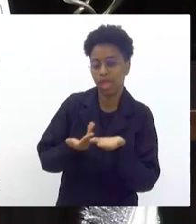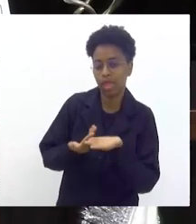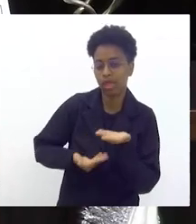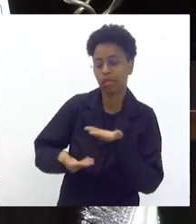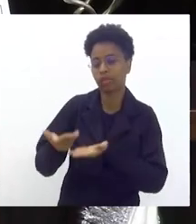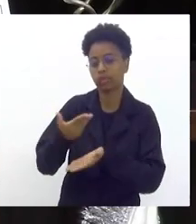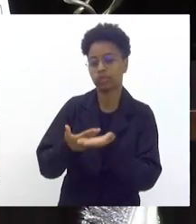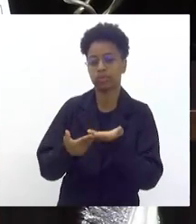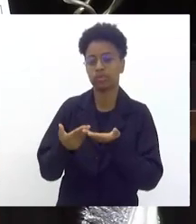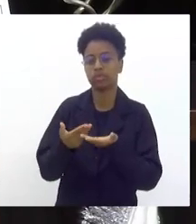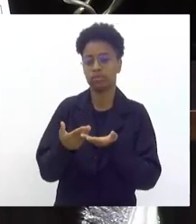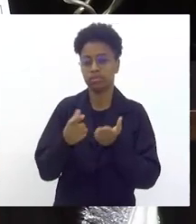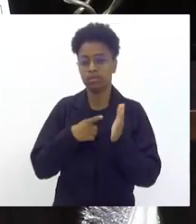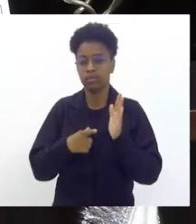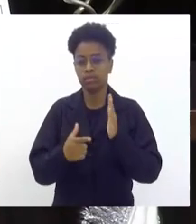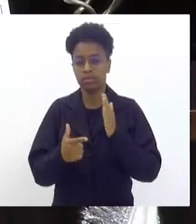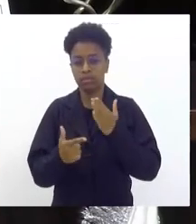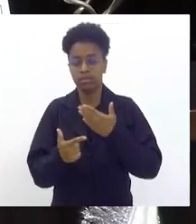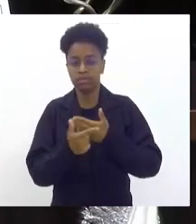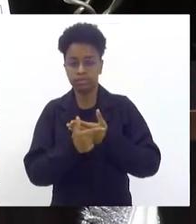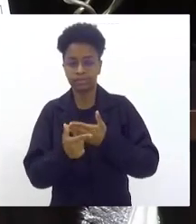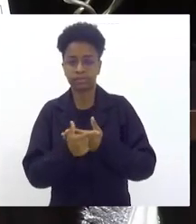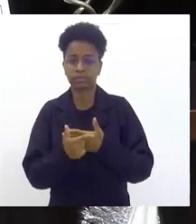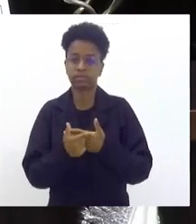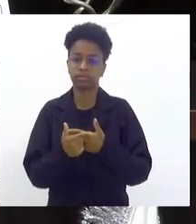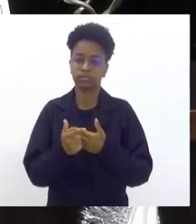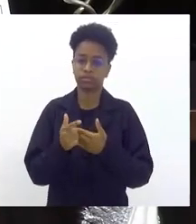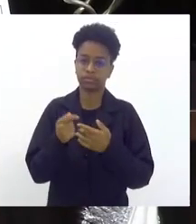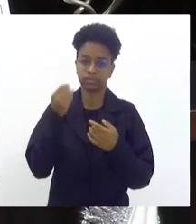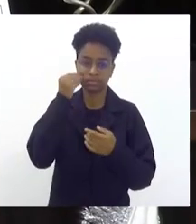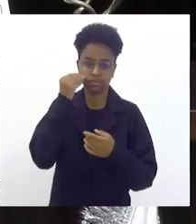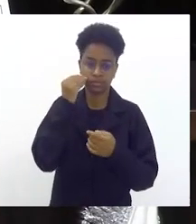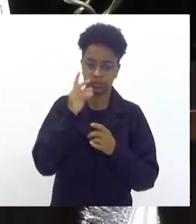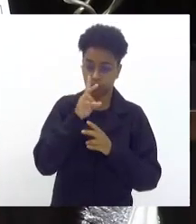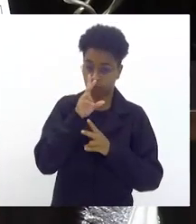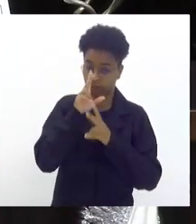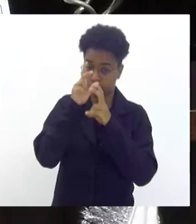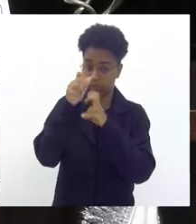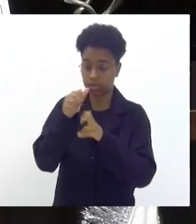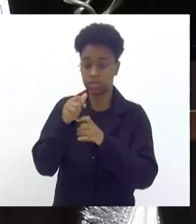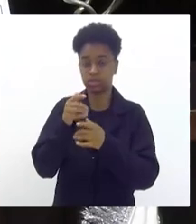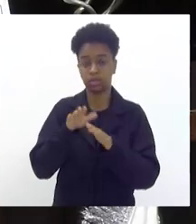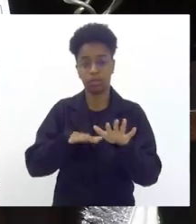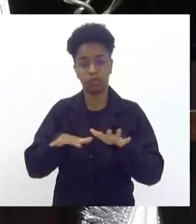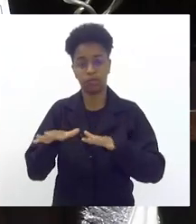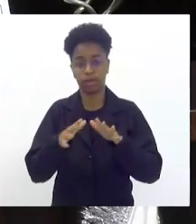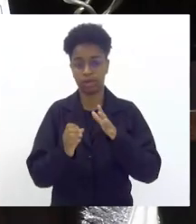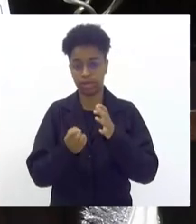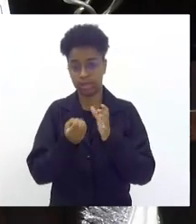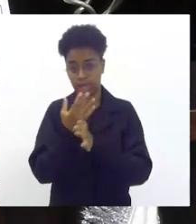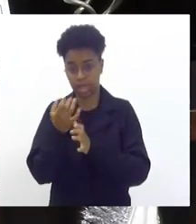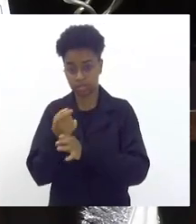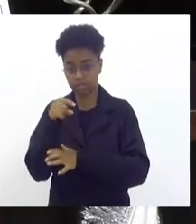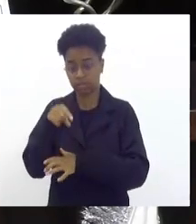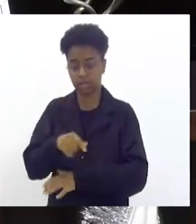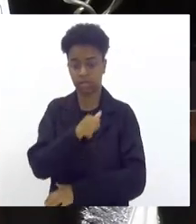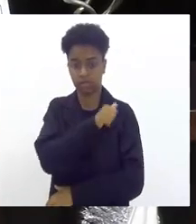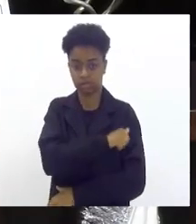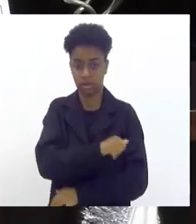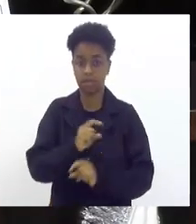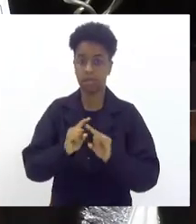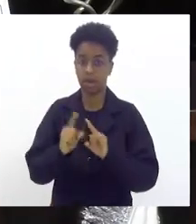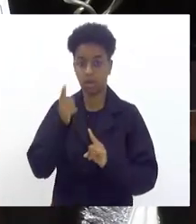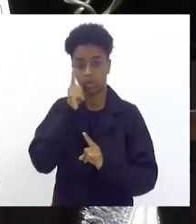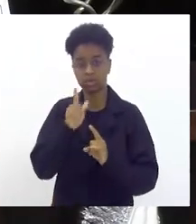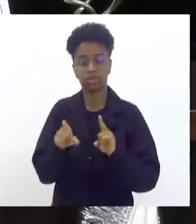cumprindo o papel de fortalecer o movimento criativo do estado do Rio de Janeiro mas também de garantir a segurança